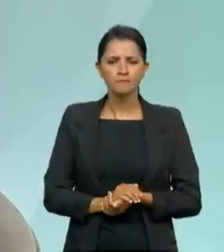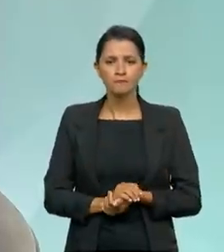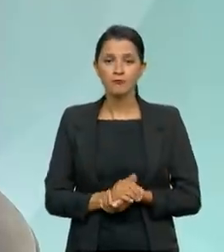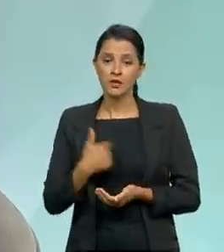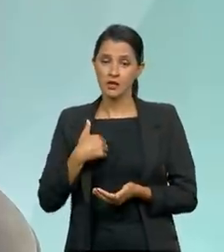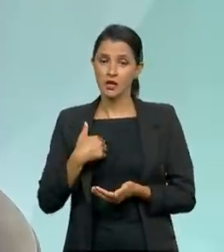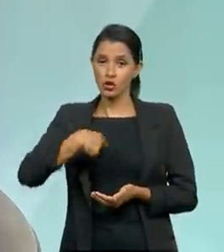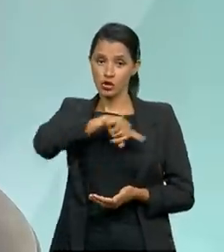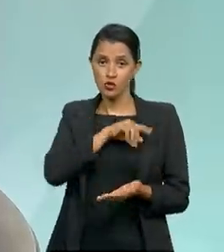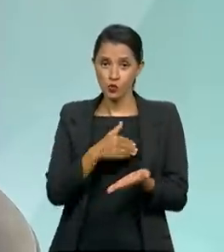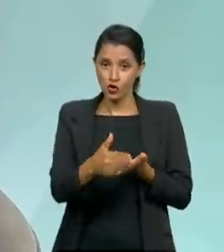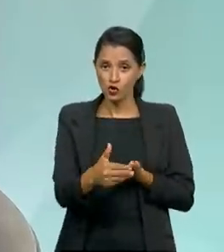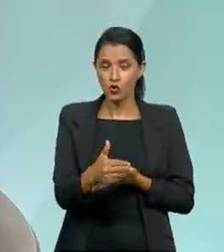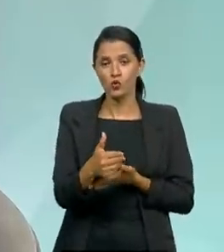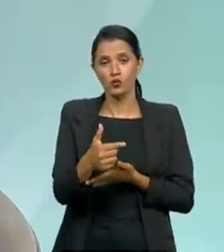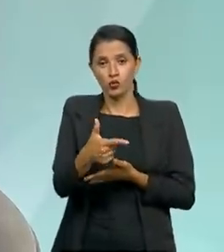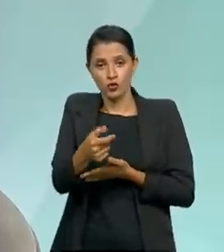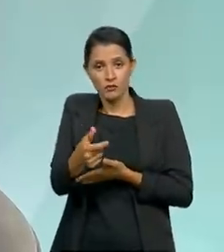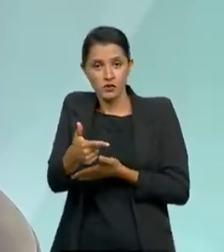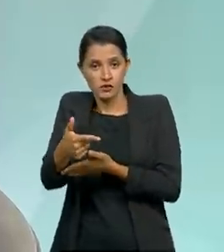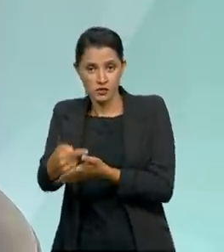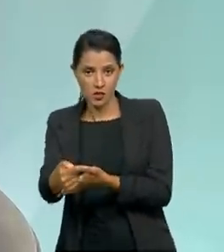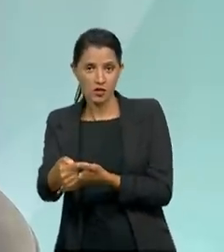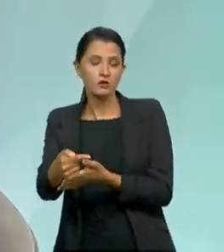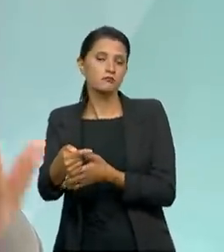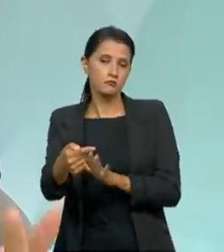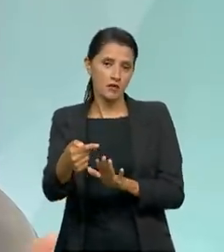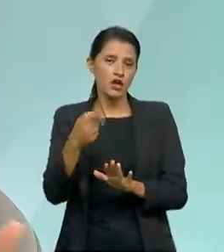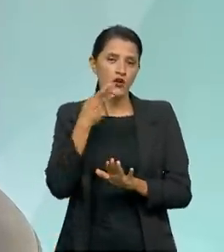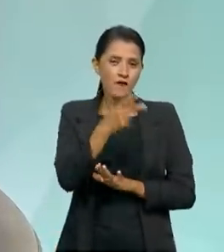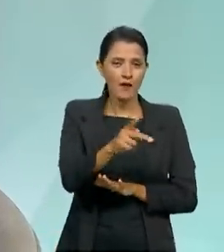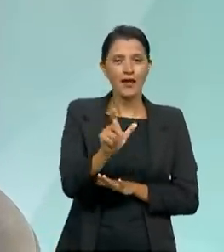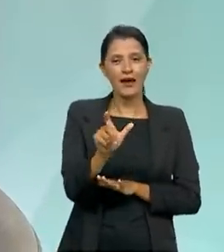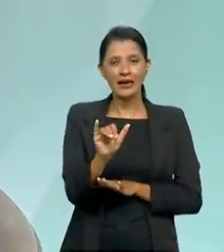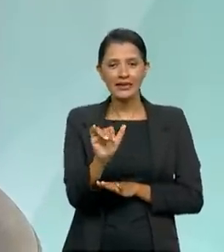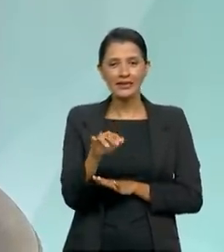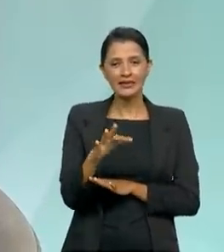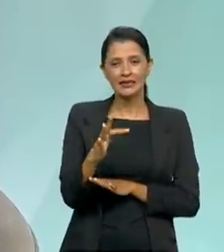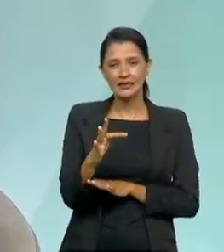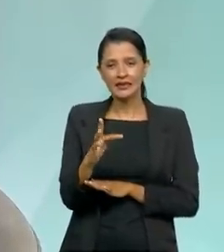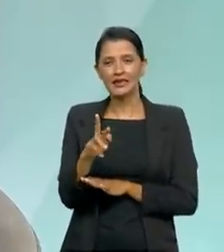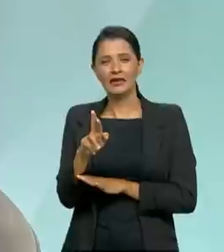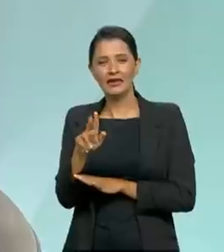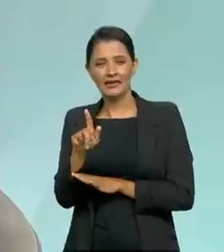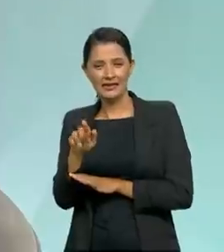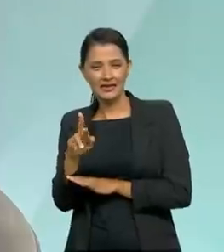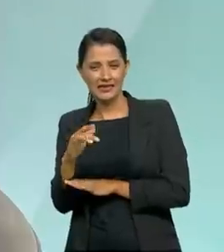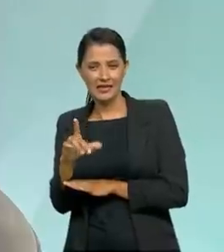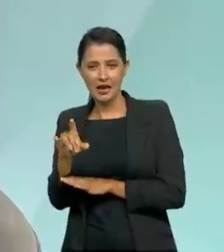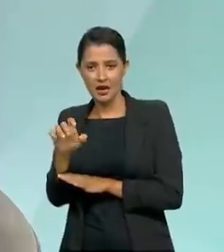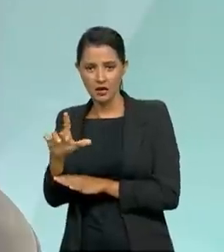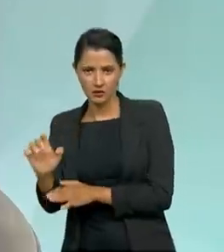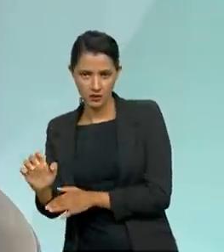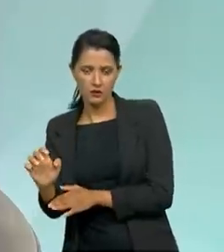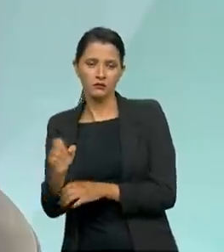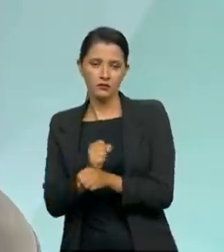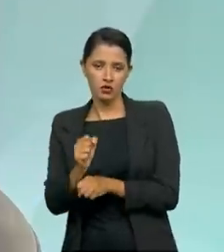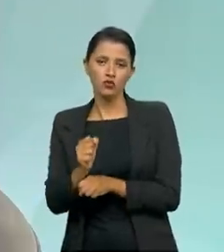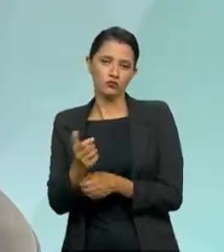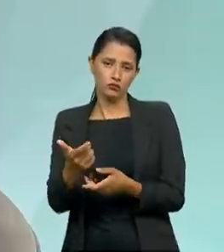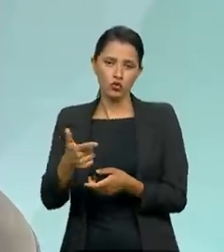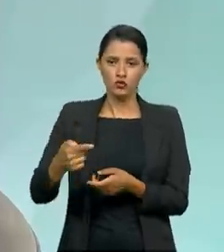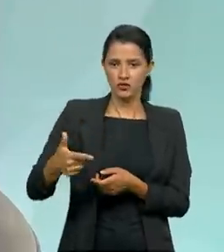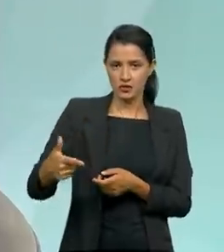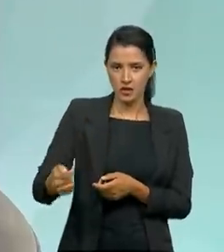2017 uma ideia... Não vou falar que a gente começou a falar de integridade em 2017, mas em 2017 eu vou botar que é o ponto crucial.